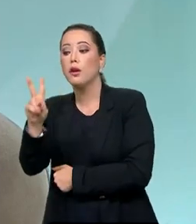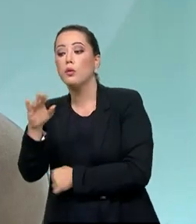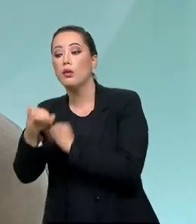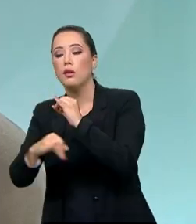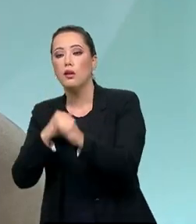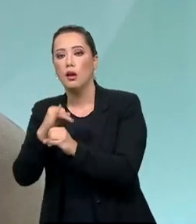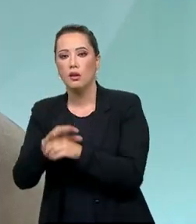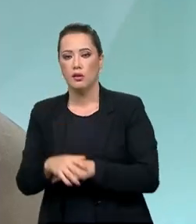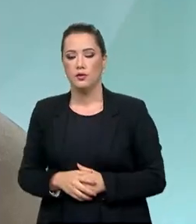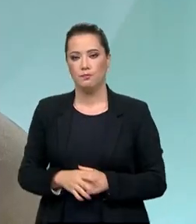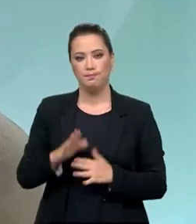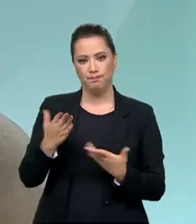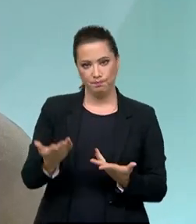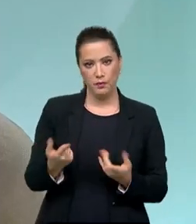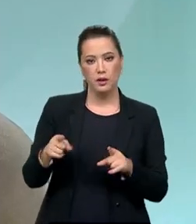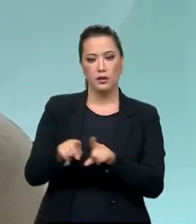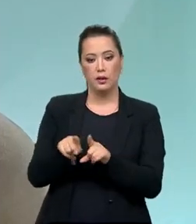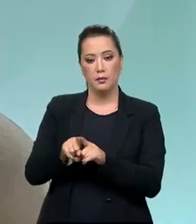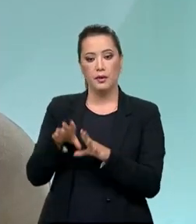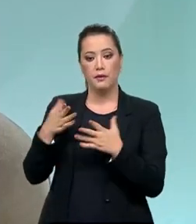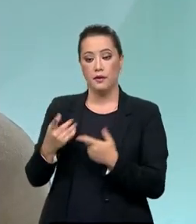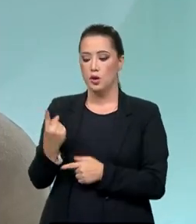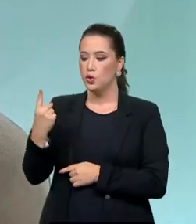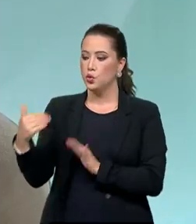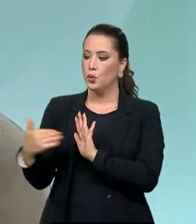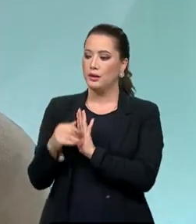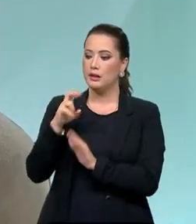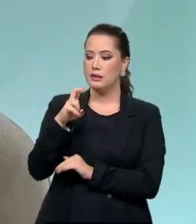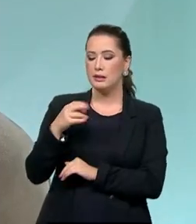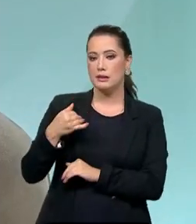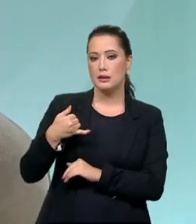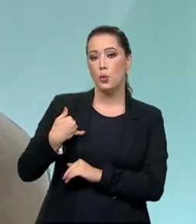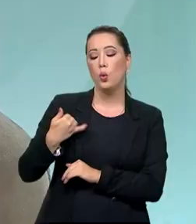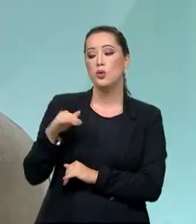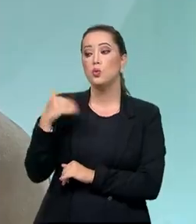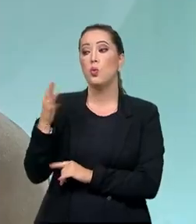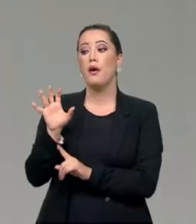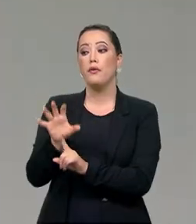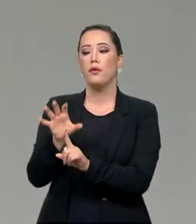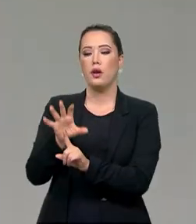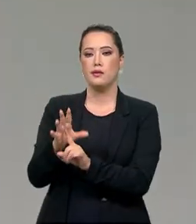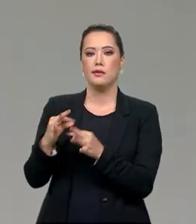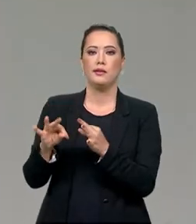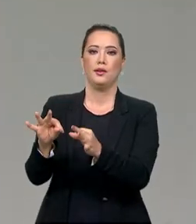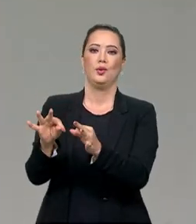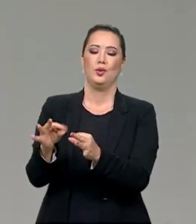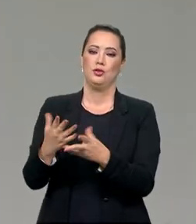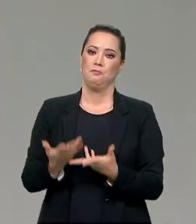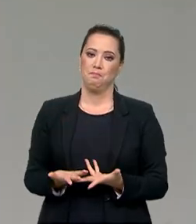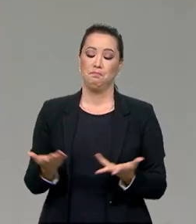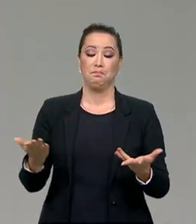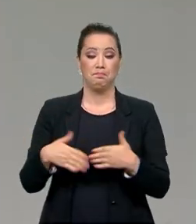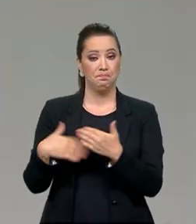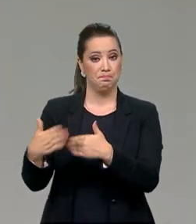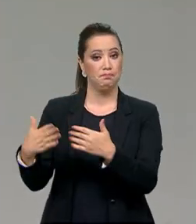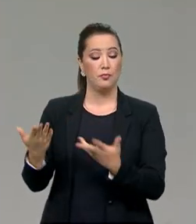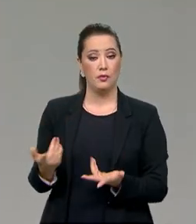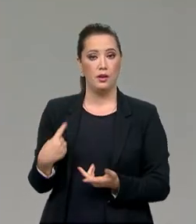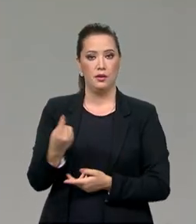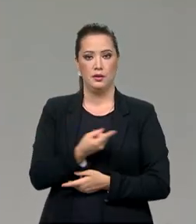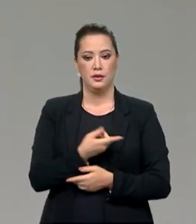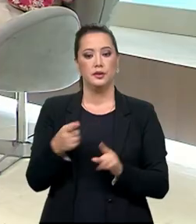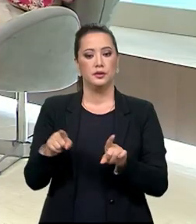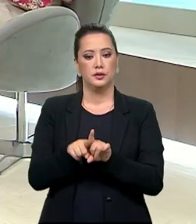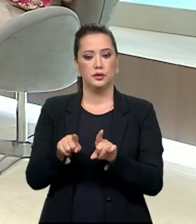de um há cinco anos, qual que o impacto da exposição à tecnologia e assim por diante. E agora, estamos lançando